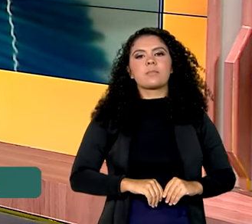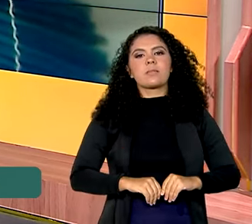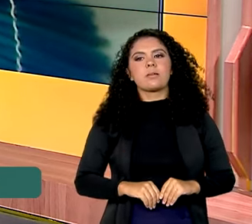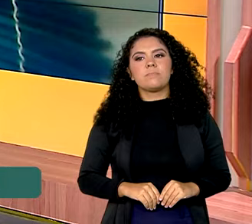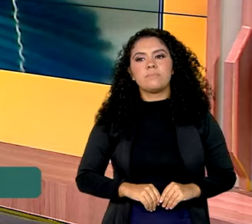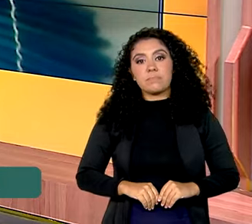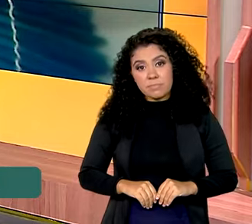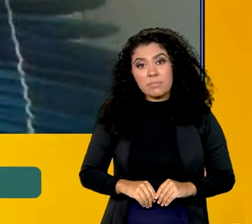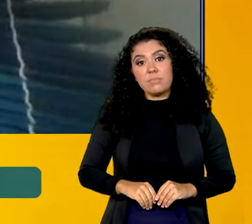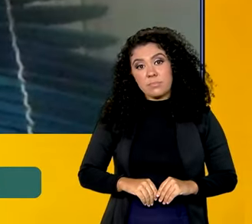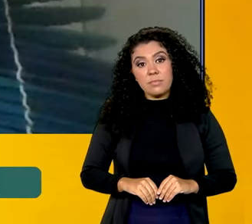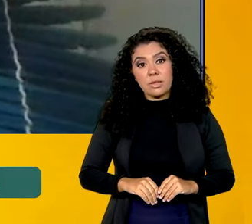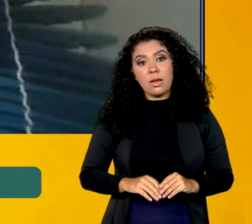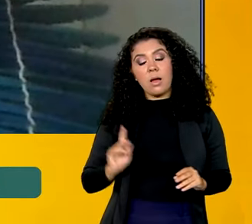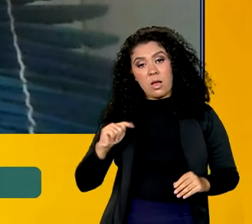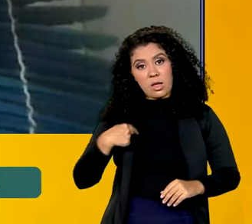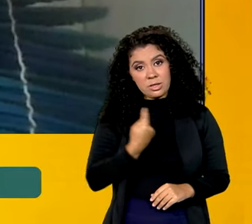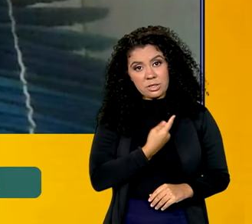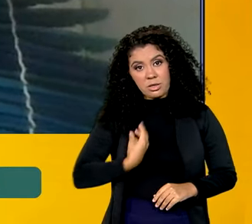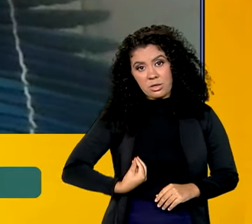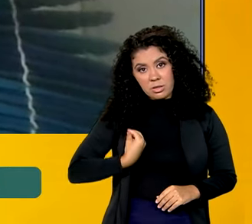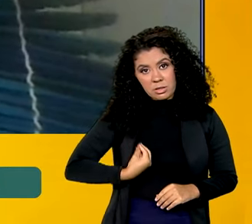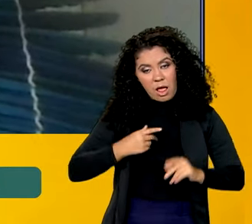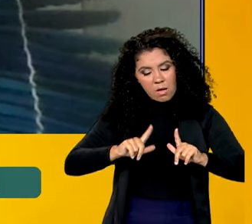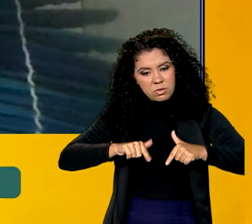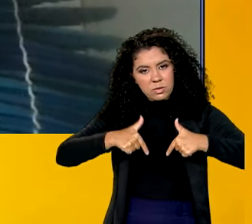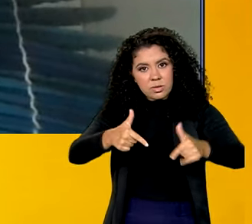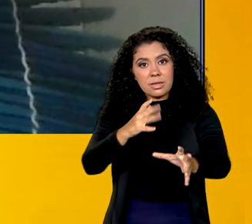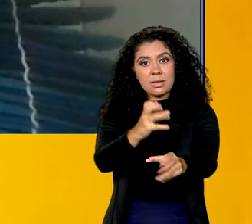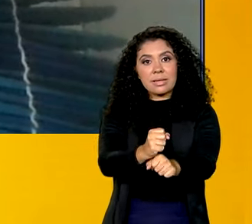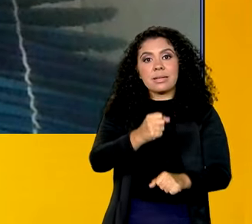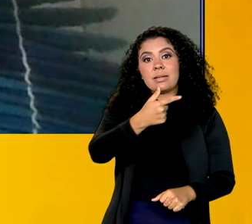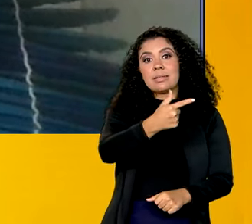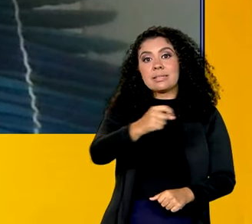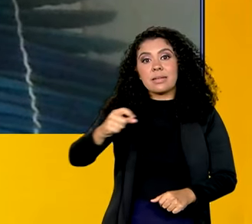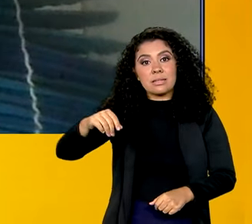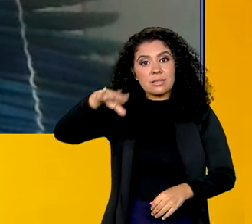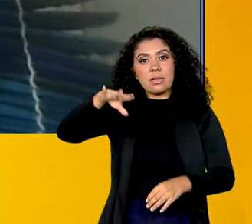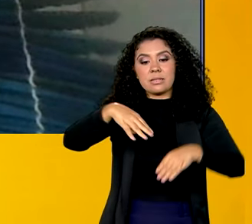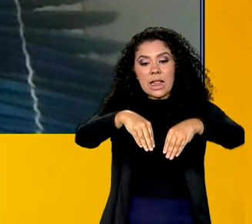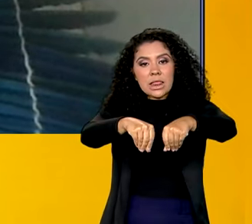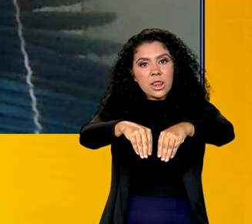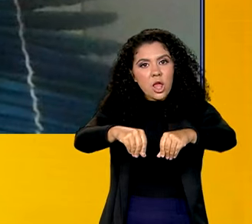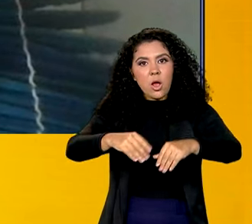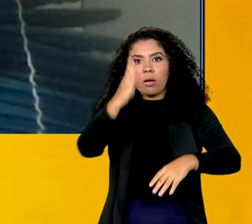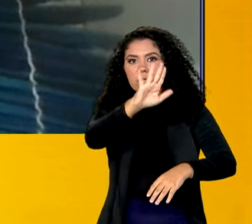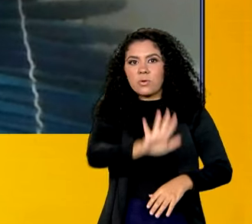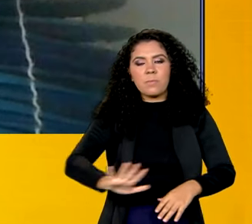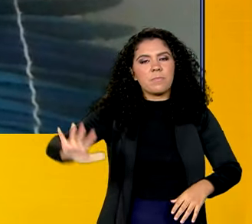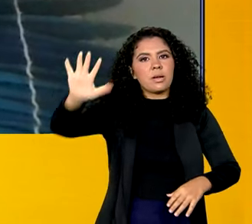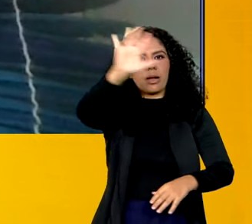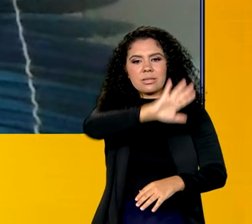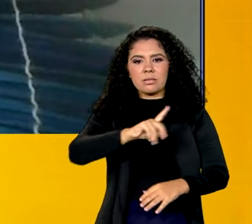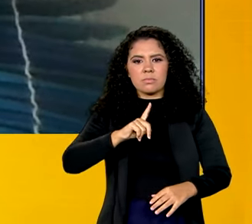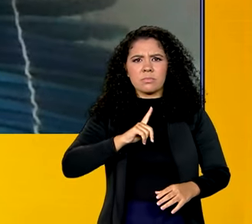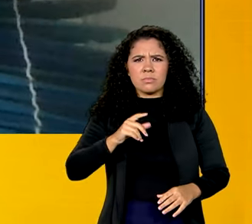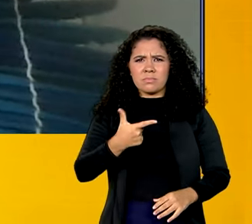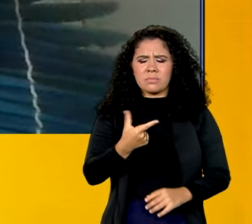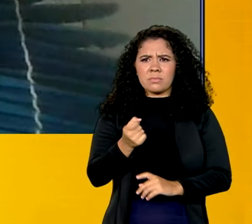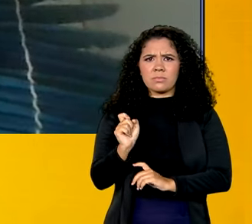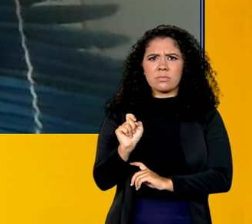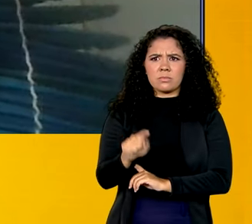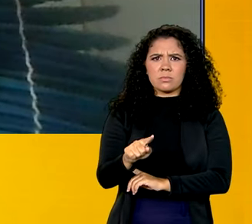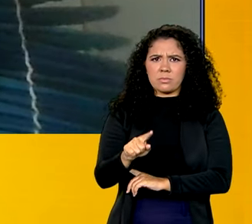Bom, nós estaremos atuando nos mais de 700 territórios indígenas do Brasil. Estão mobilizados os nossos mais de 20 mil